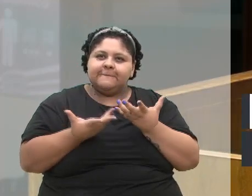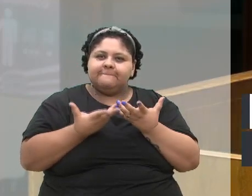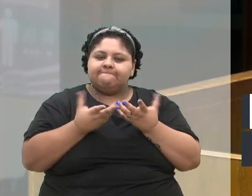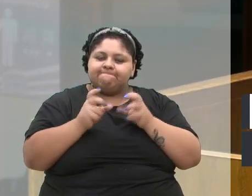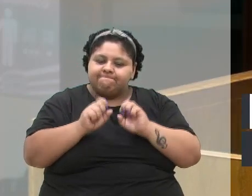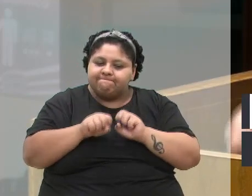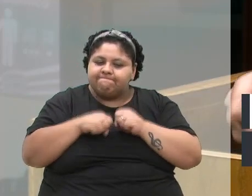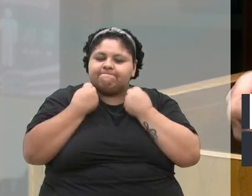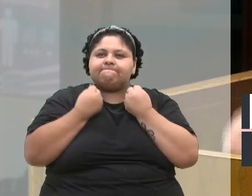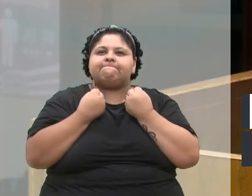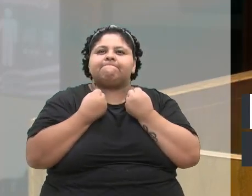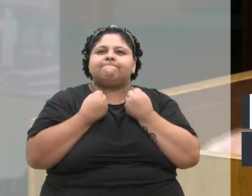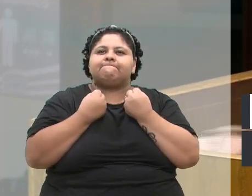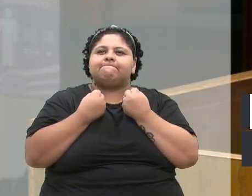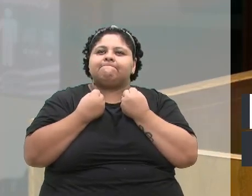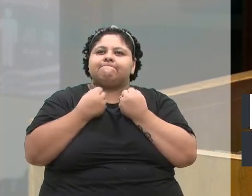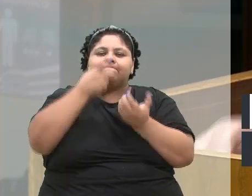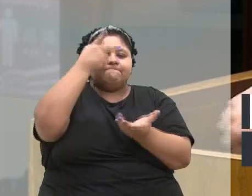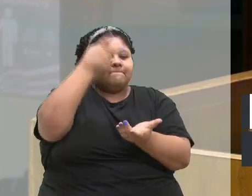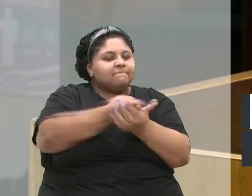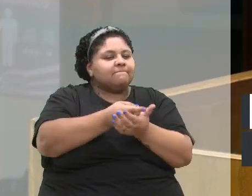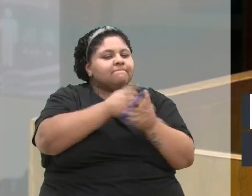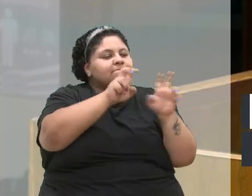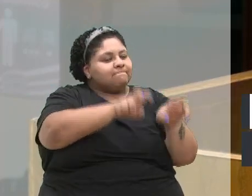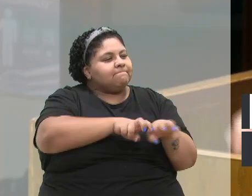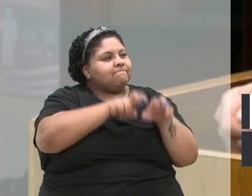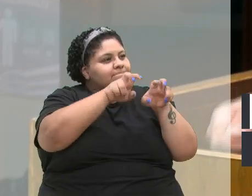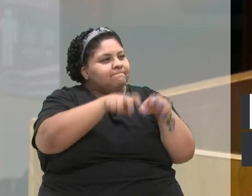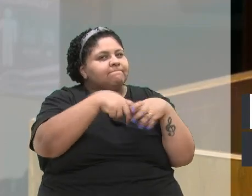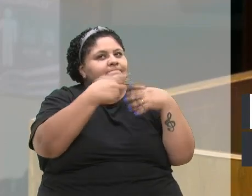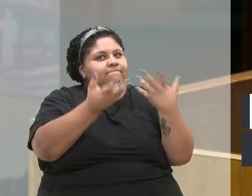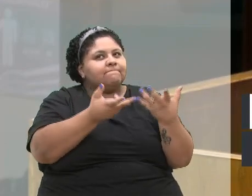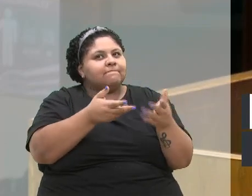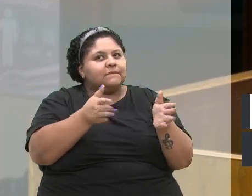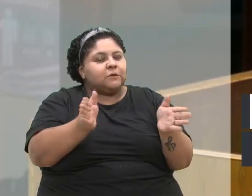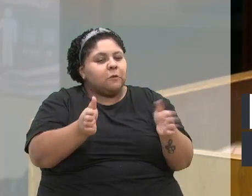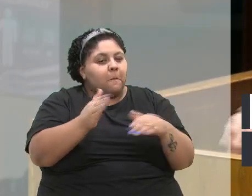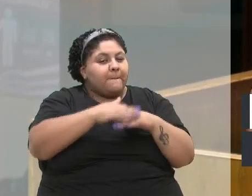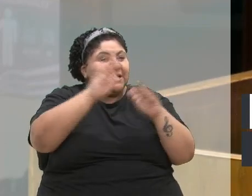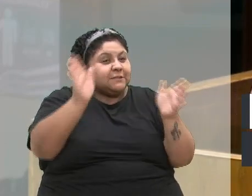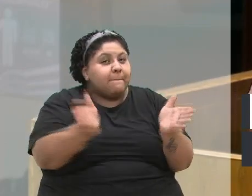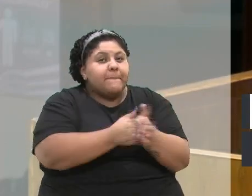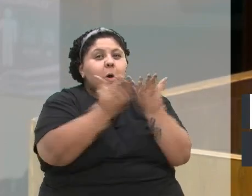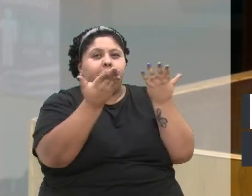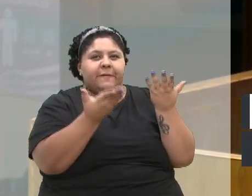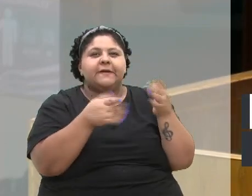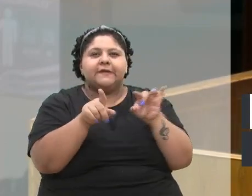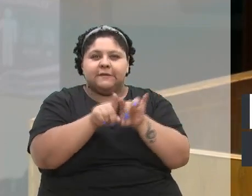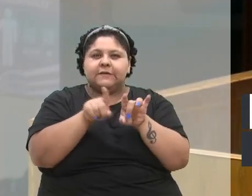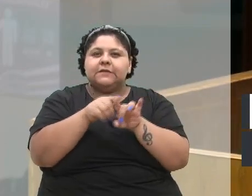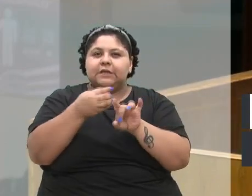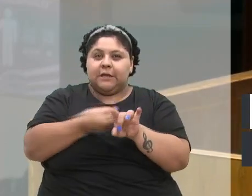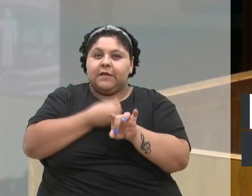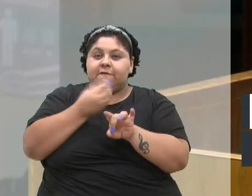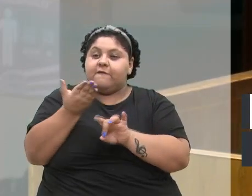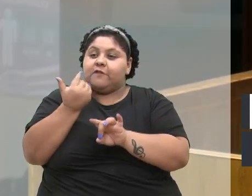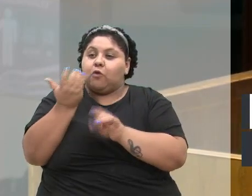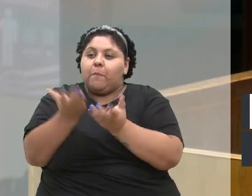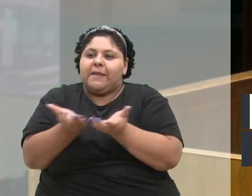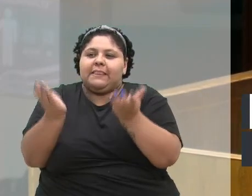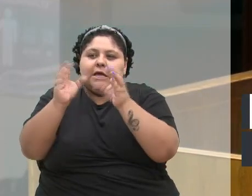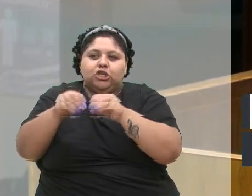defender o produtor rural, defender o mais pobre que vive da cesta básica.